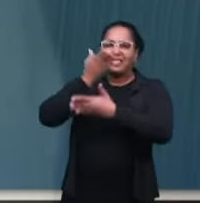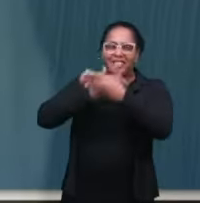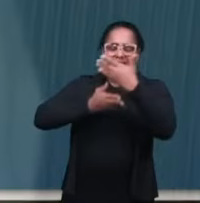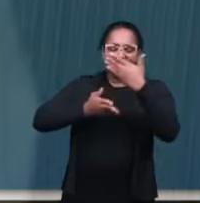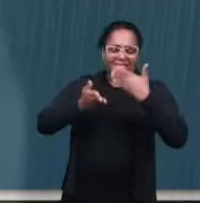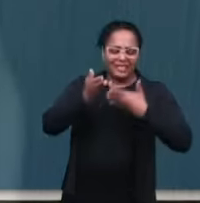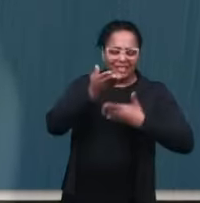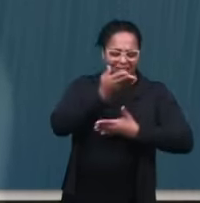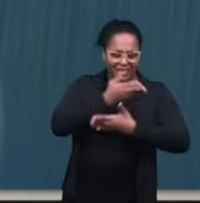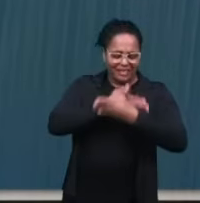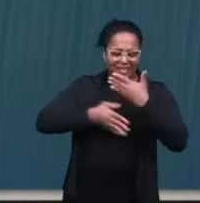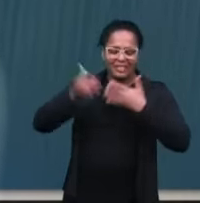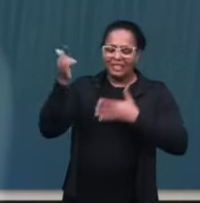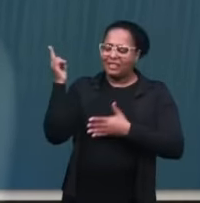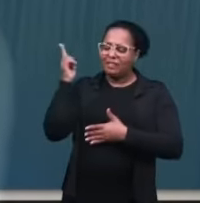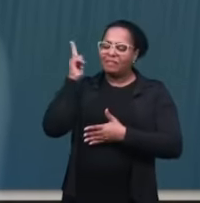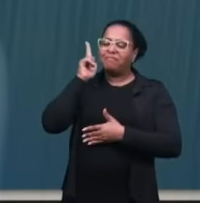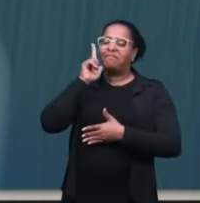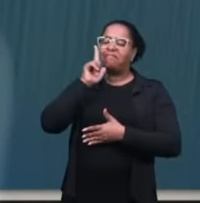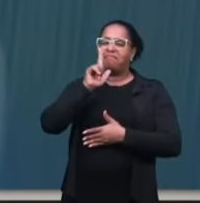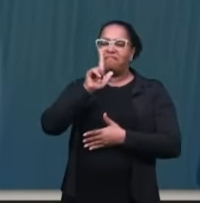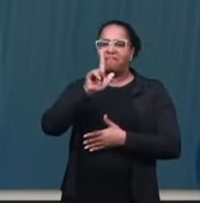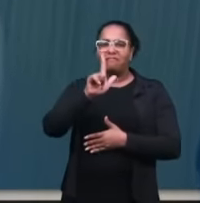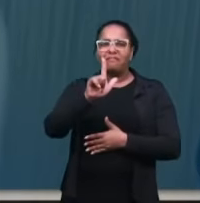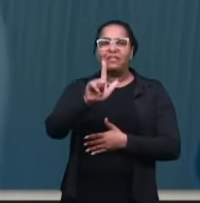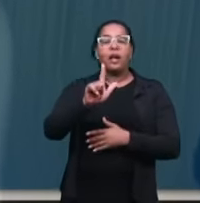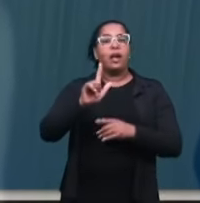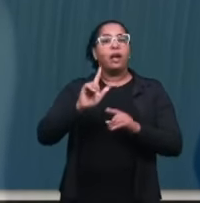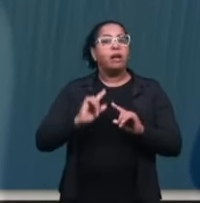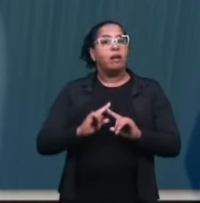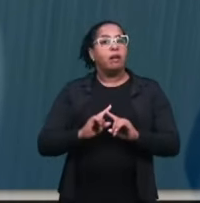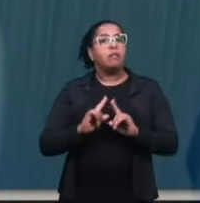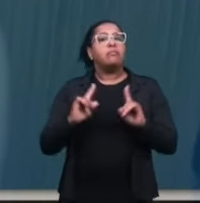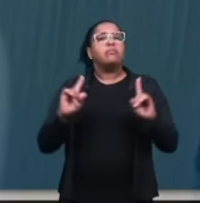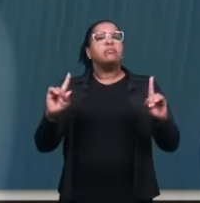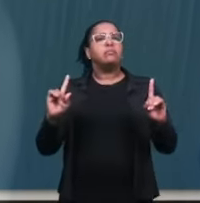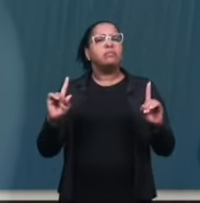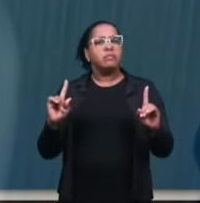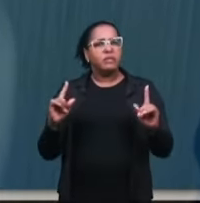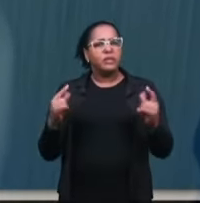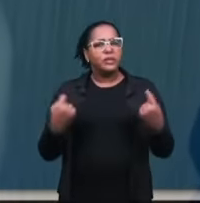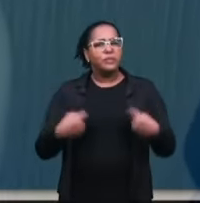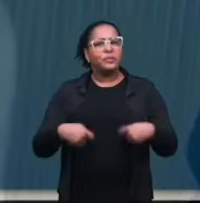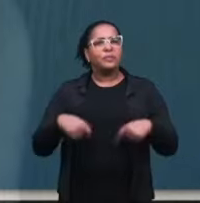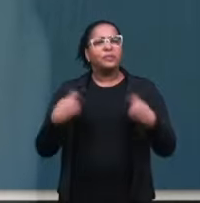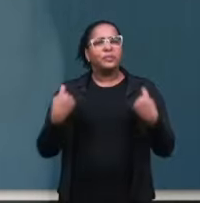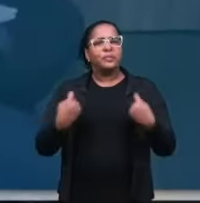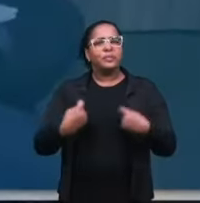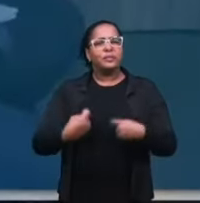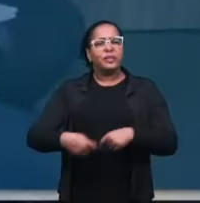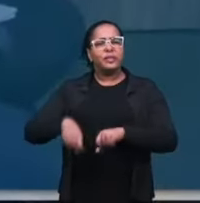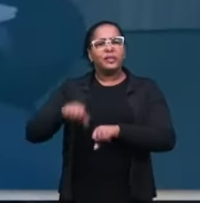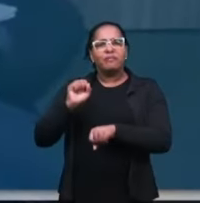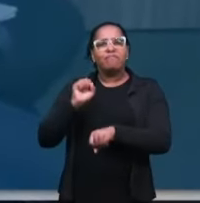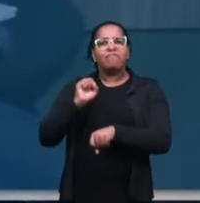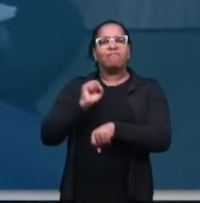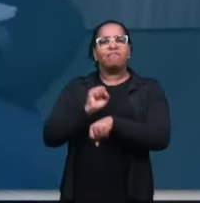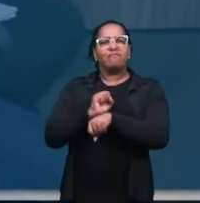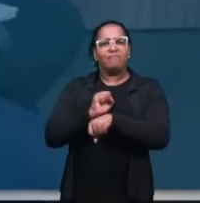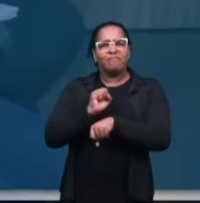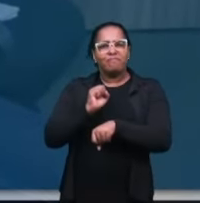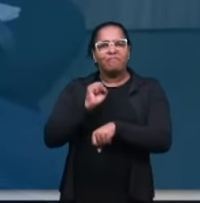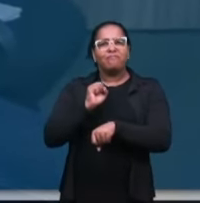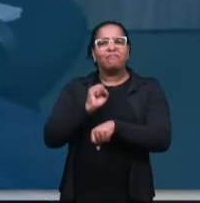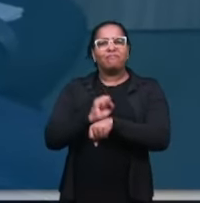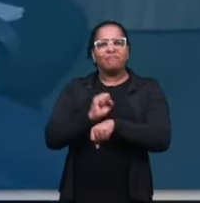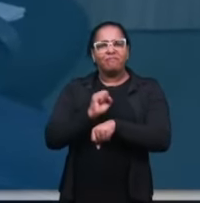Mas eu tenho que esperar O